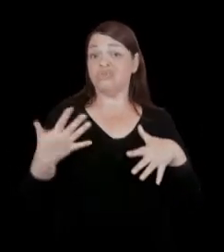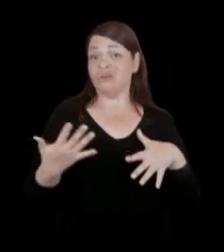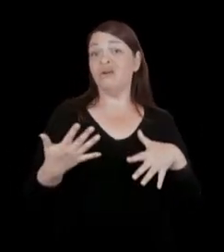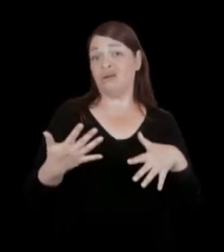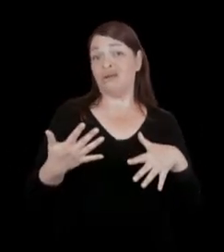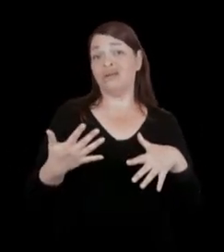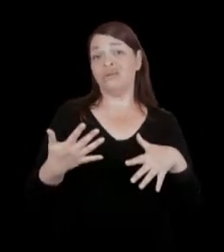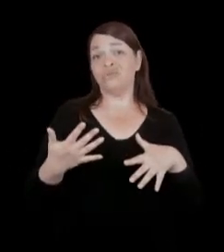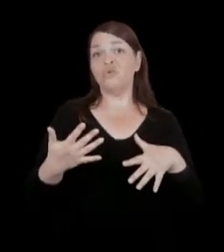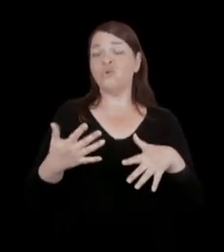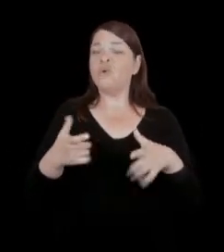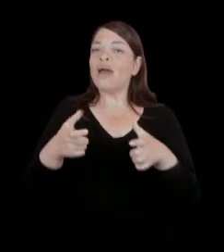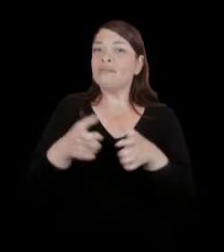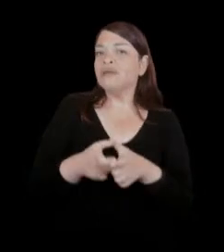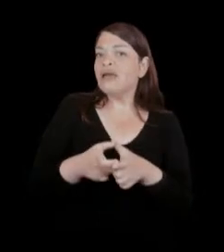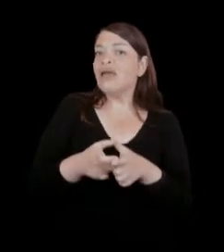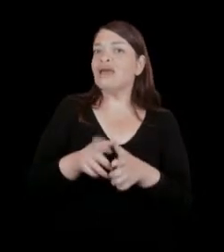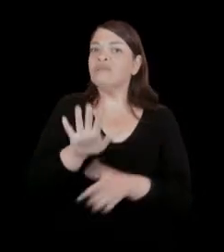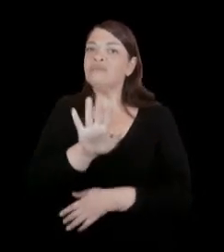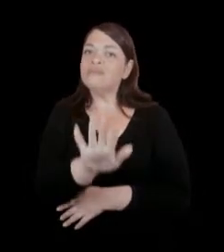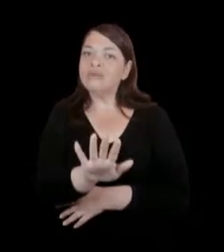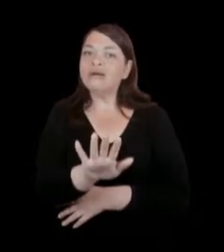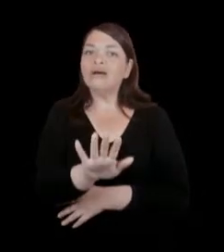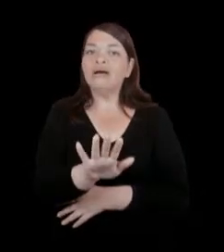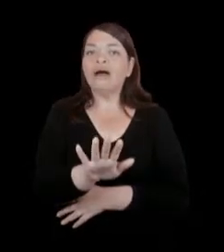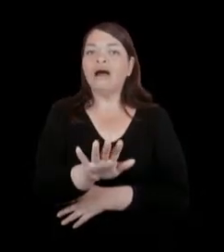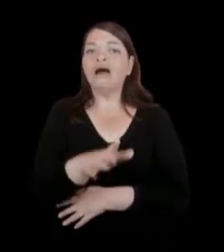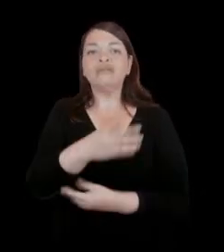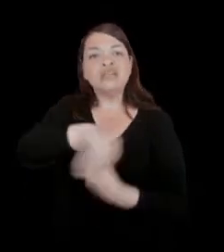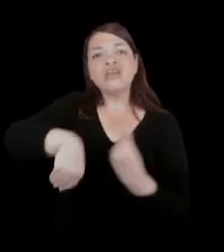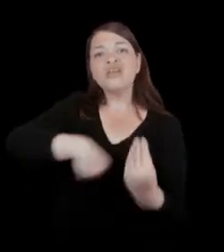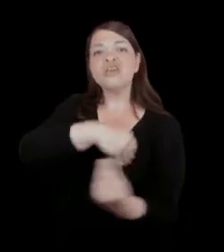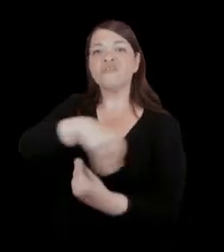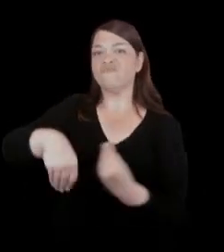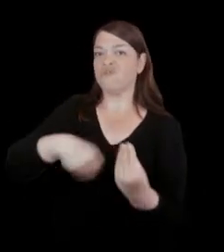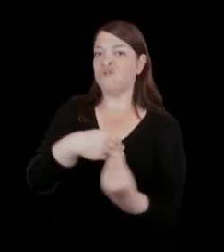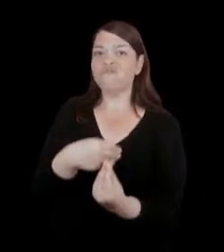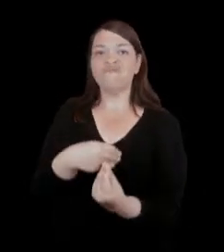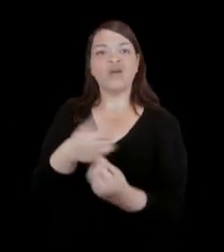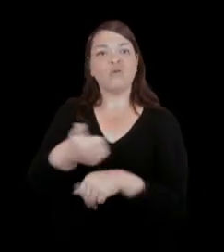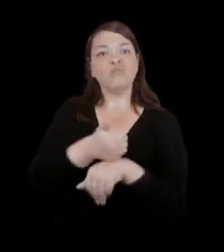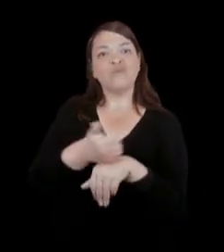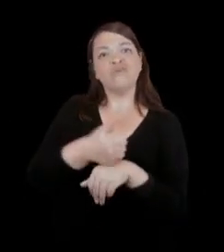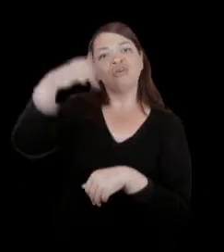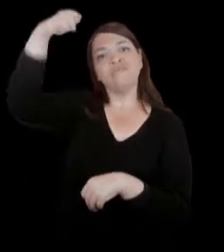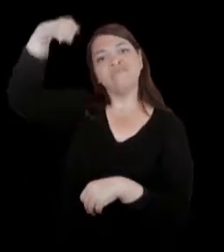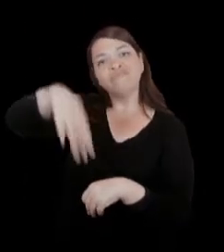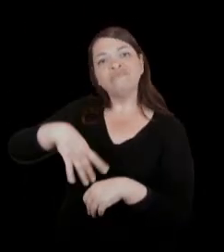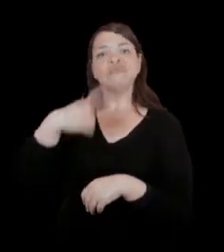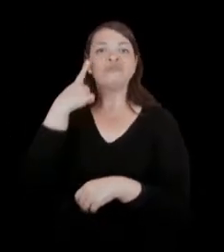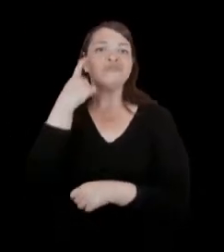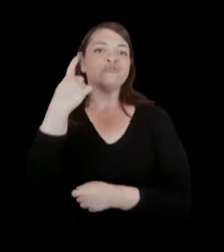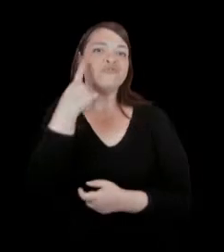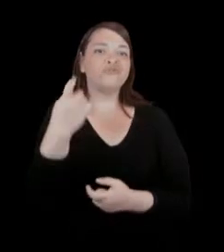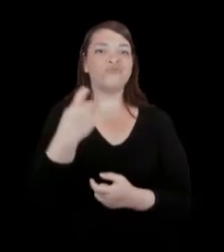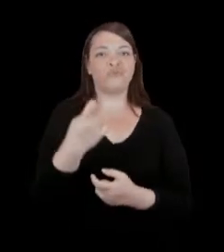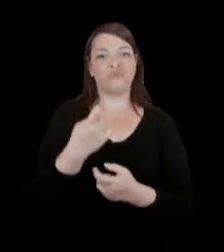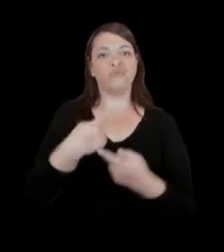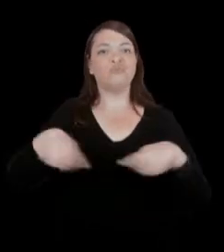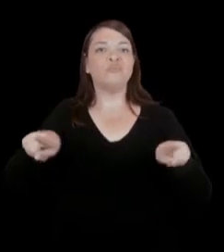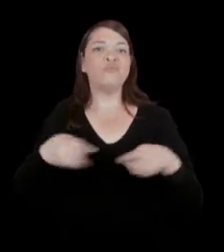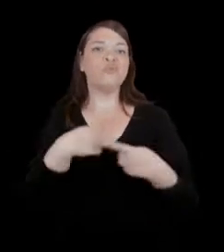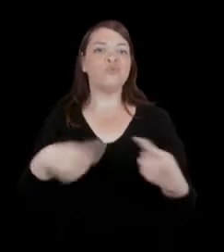apesar de ser relativamente pequeno, envolveu profissionais de luminotécnica, acústica, eletrônica, música